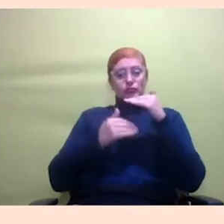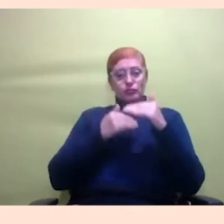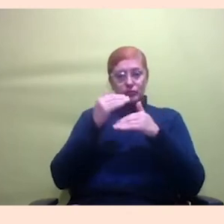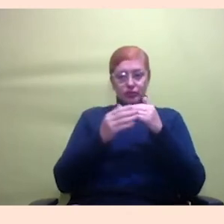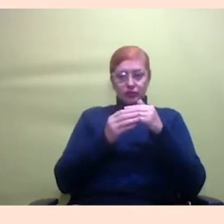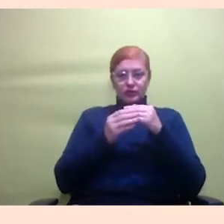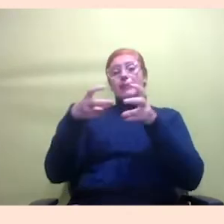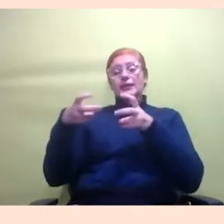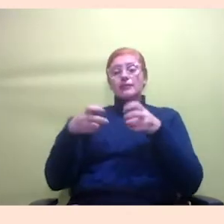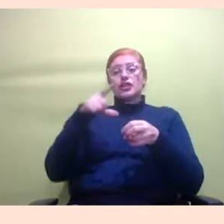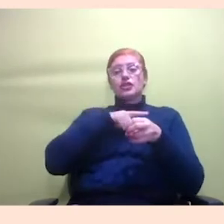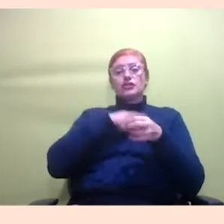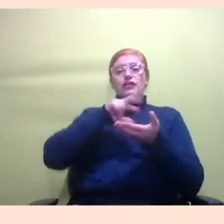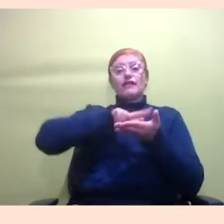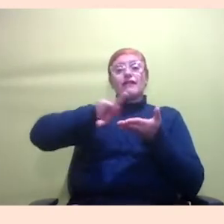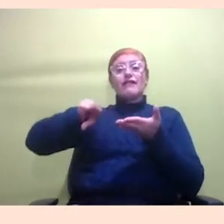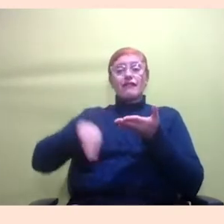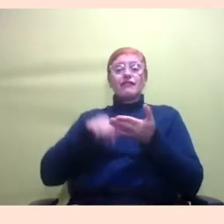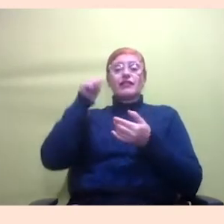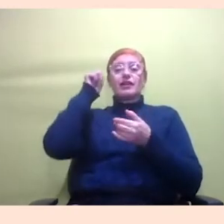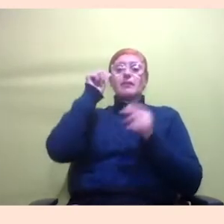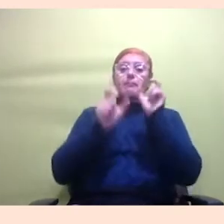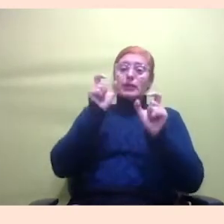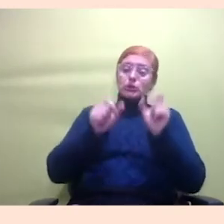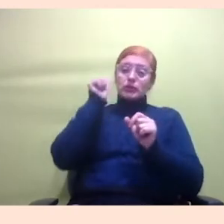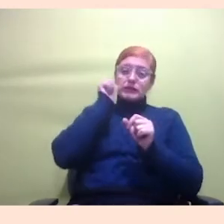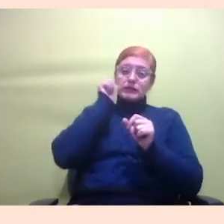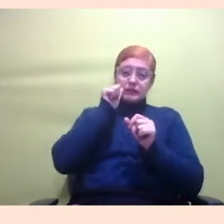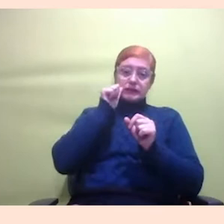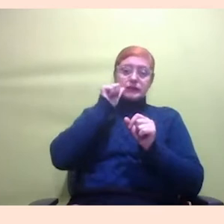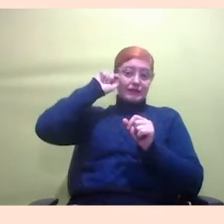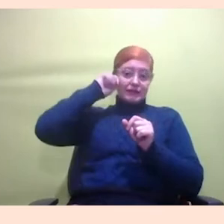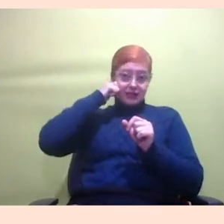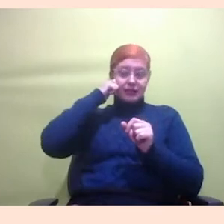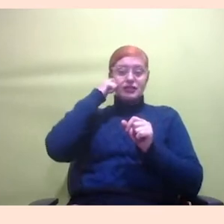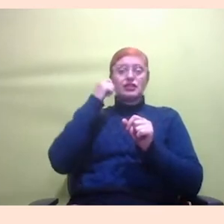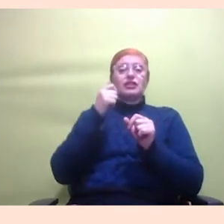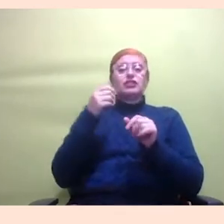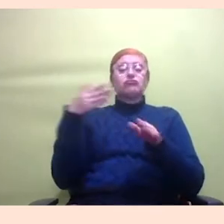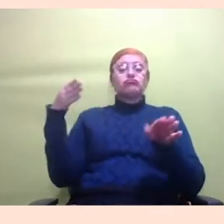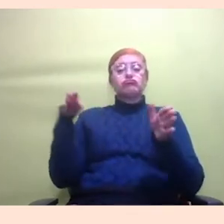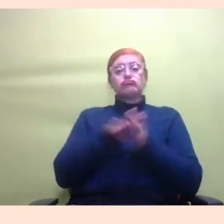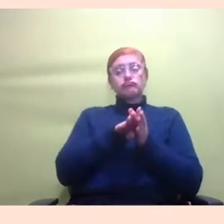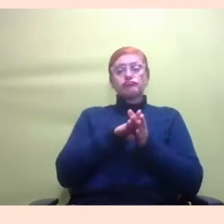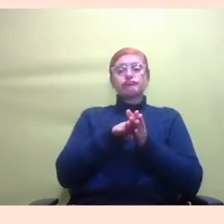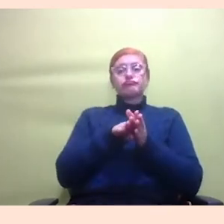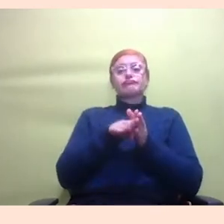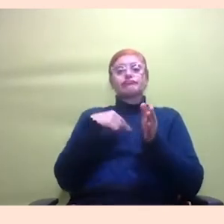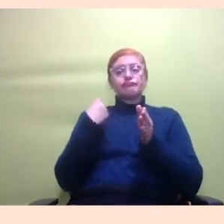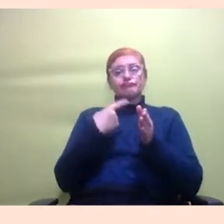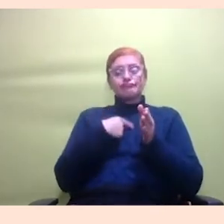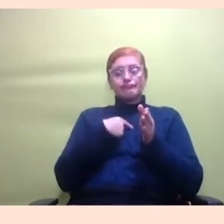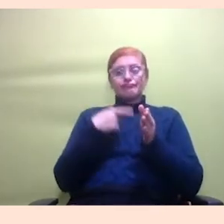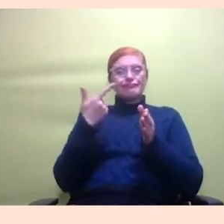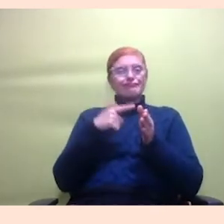muitas pessoas negras principalmente mulheres que chegavam na gente com projetos sem fundamentação teórica ou